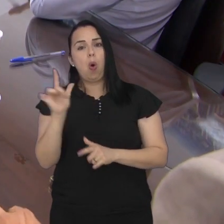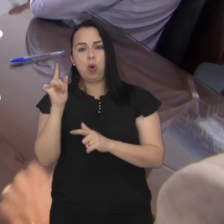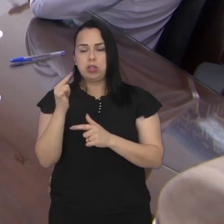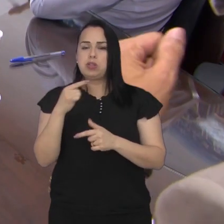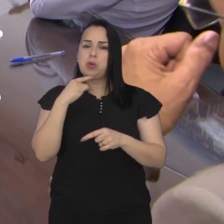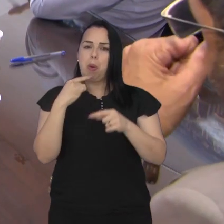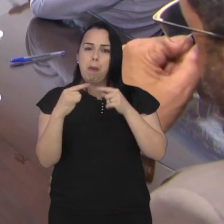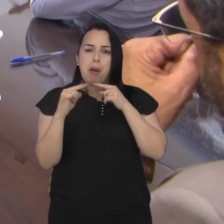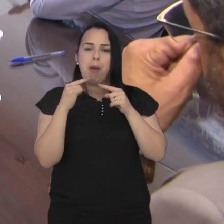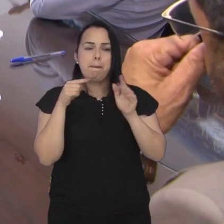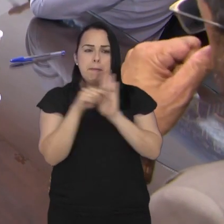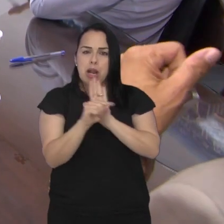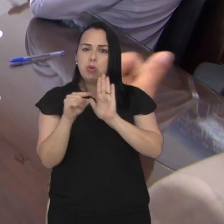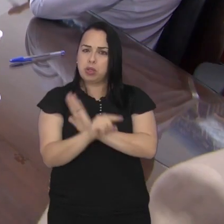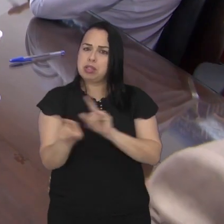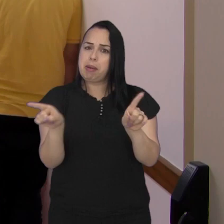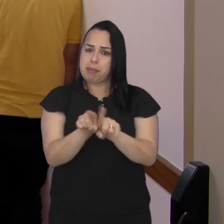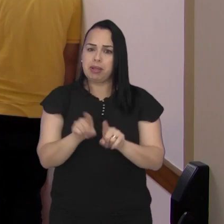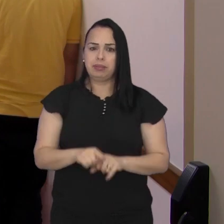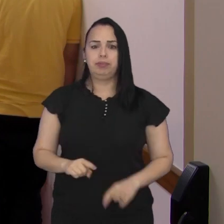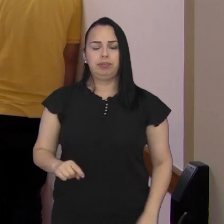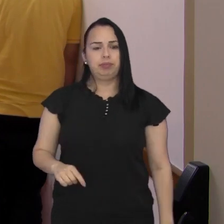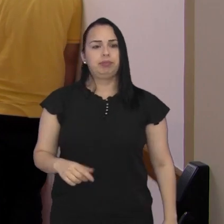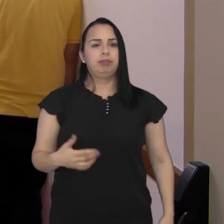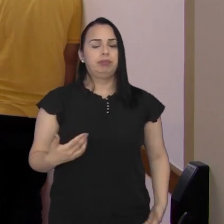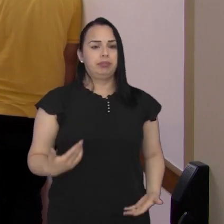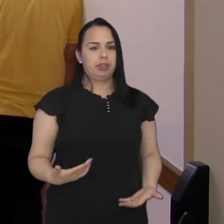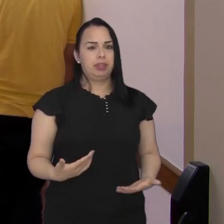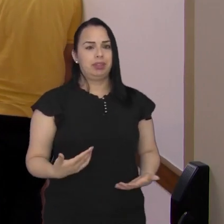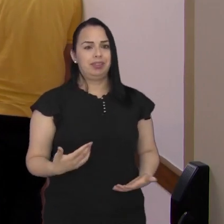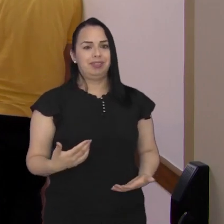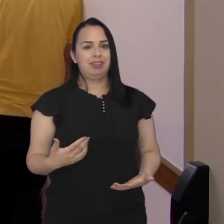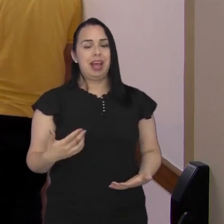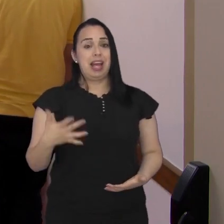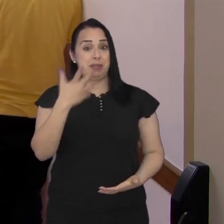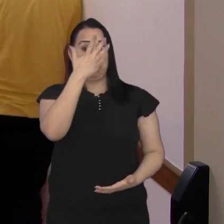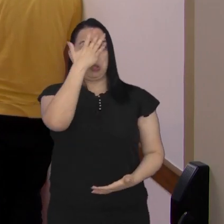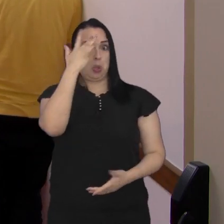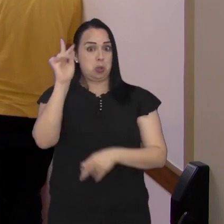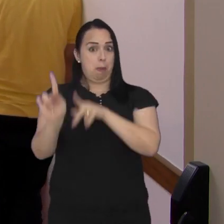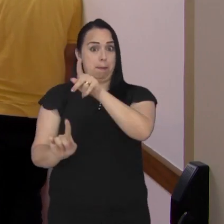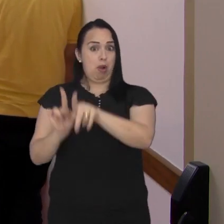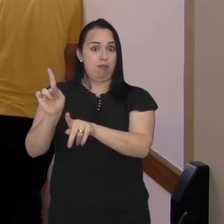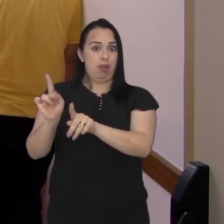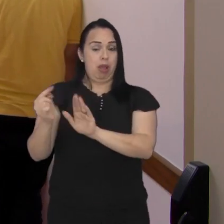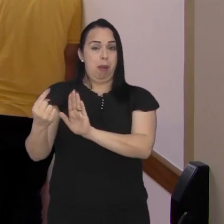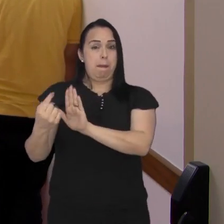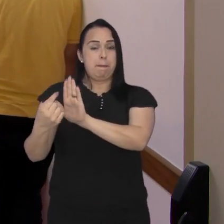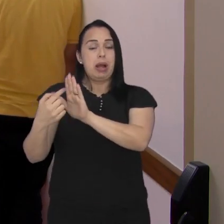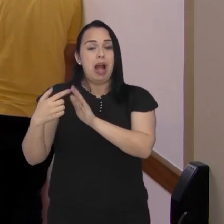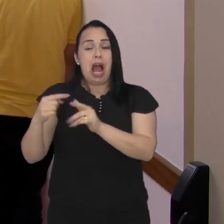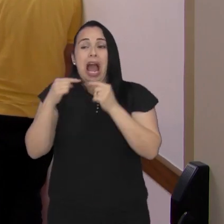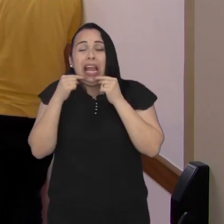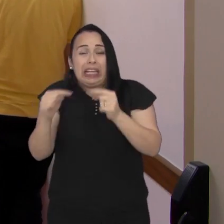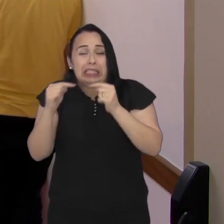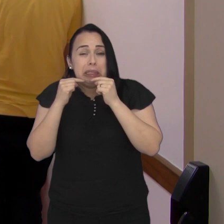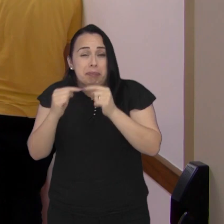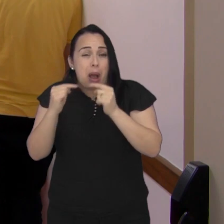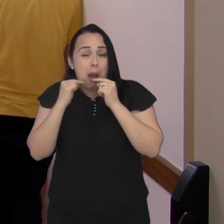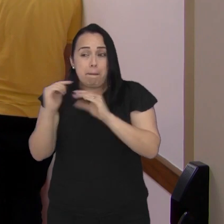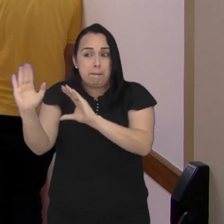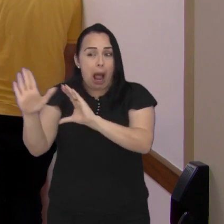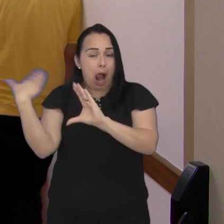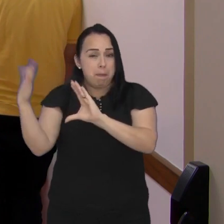questionamentos também foram feitos. Nós somos, vamos dizer assim, o para-raio da reclamação da população, que tem